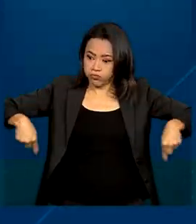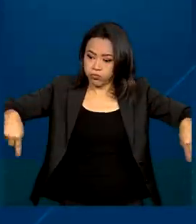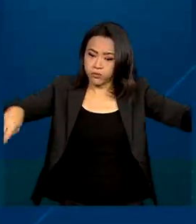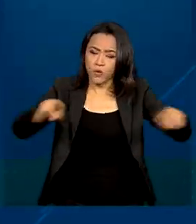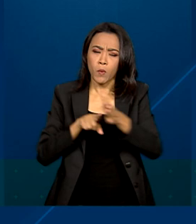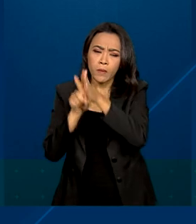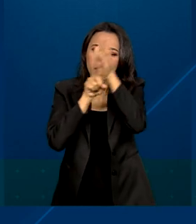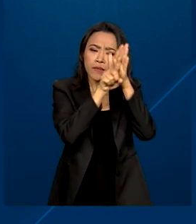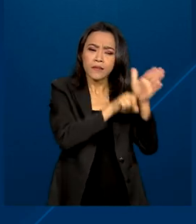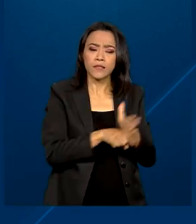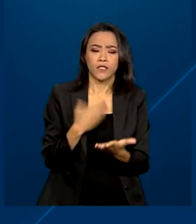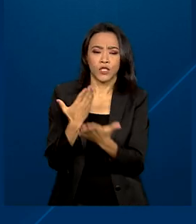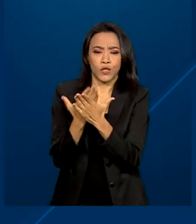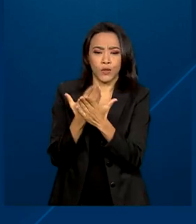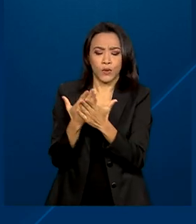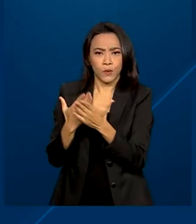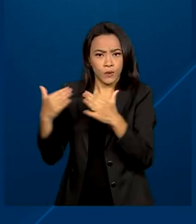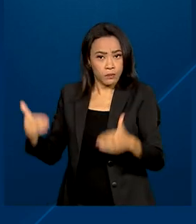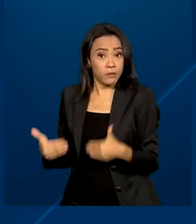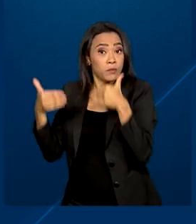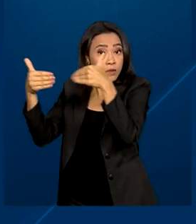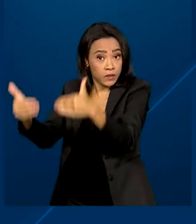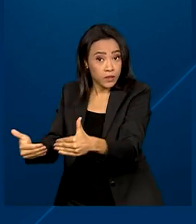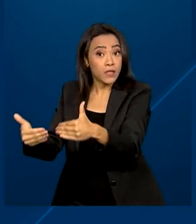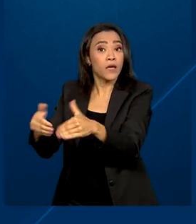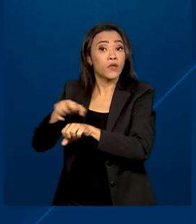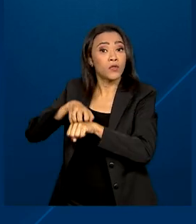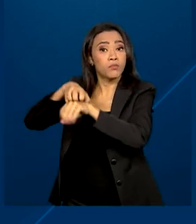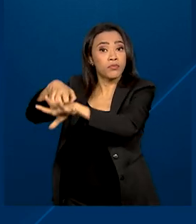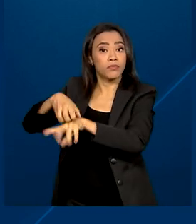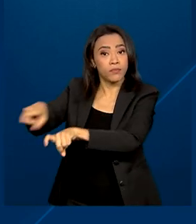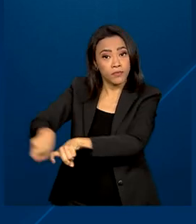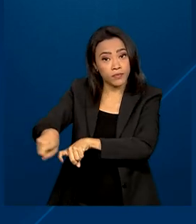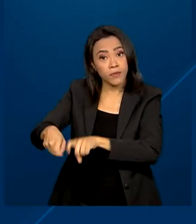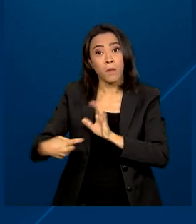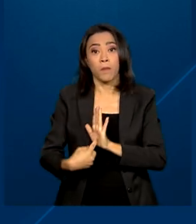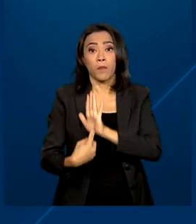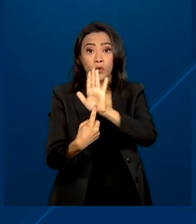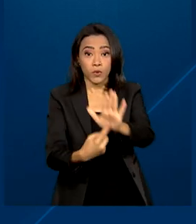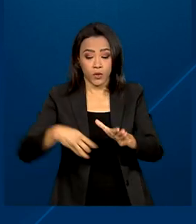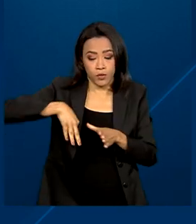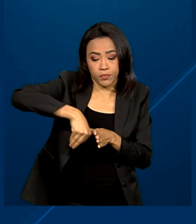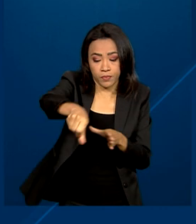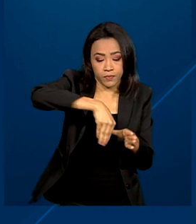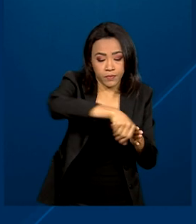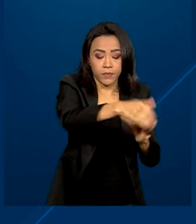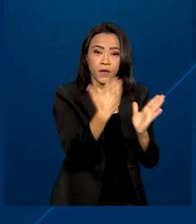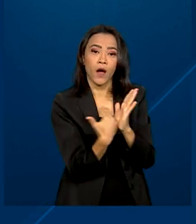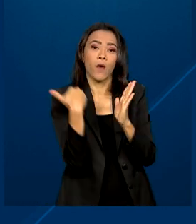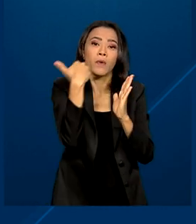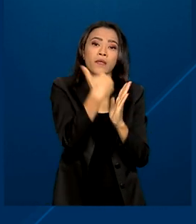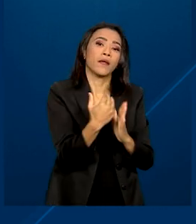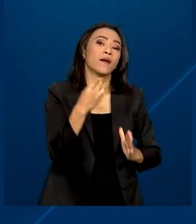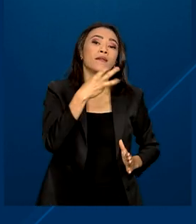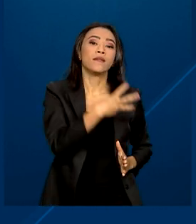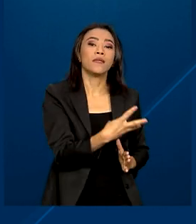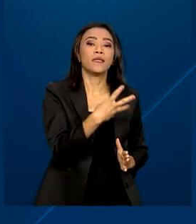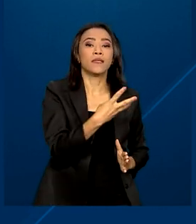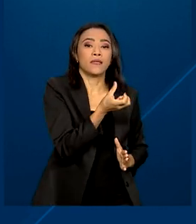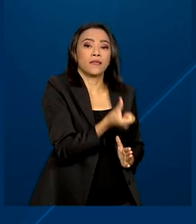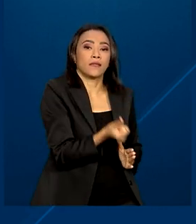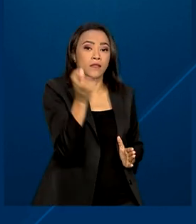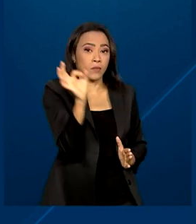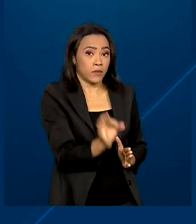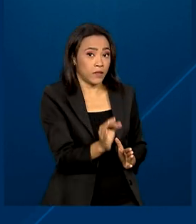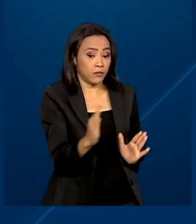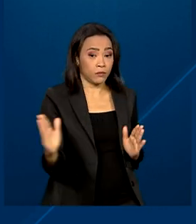Ministério da Agricultura, Pecuária e Abastecimento mostrou que a produção de grãos deverá aumentar cerca de 36% nos